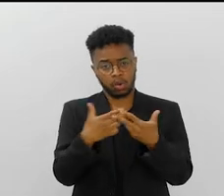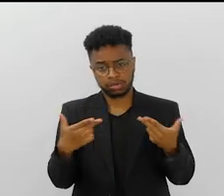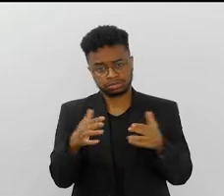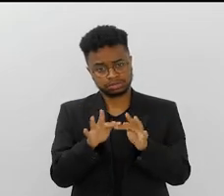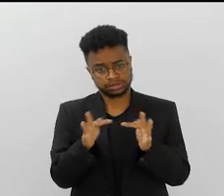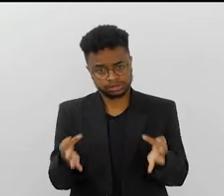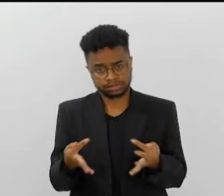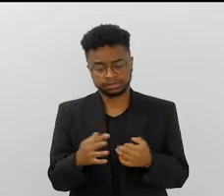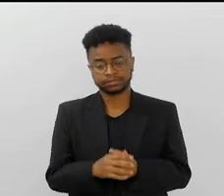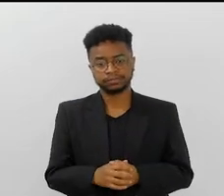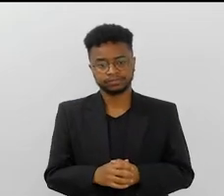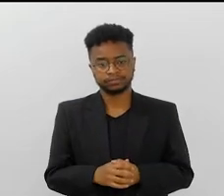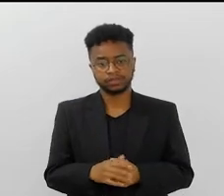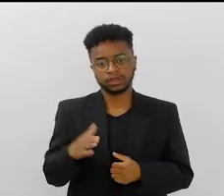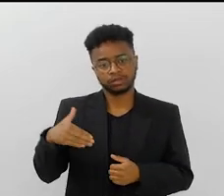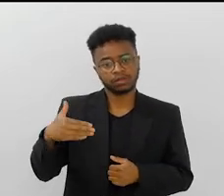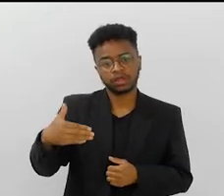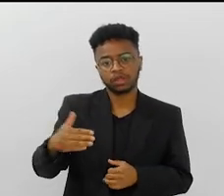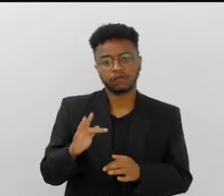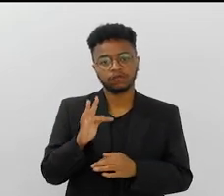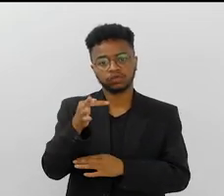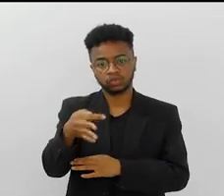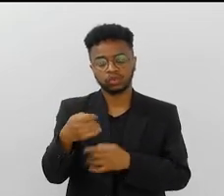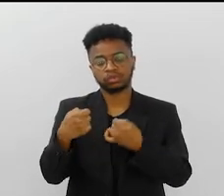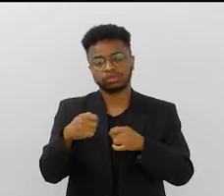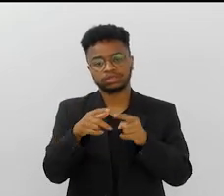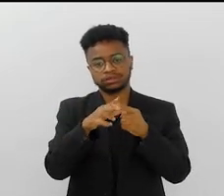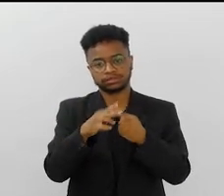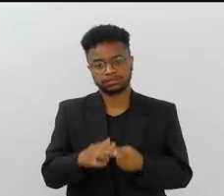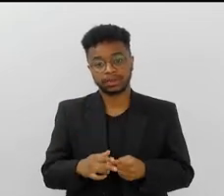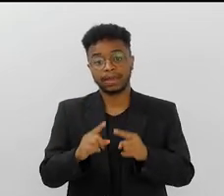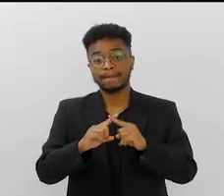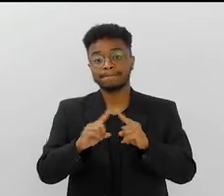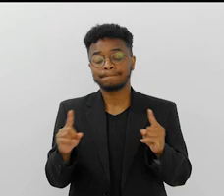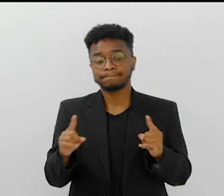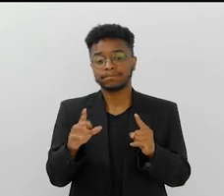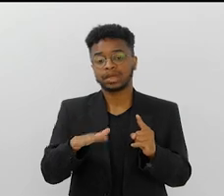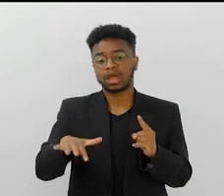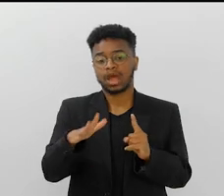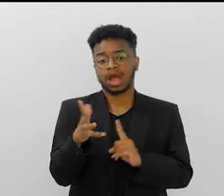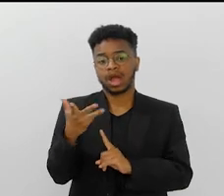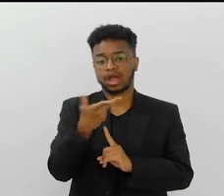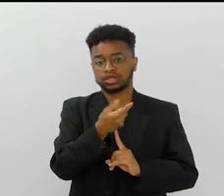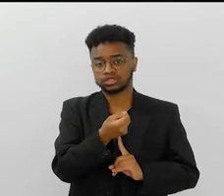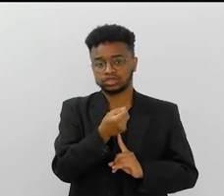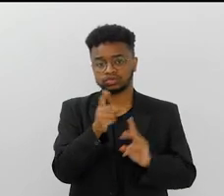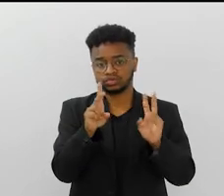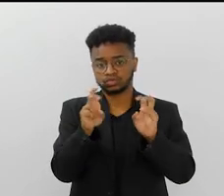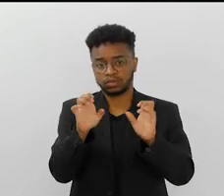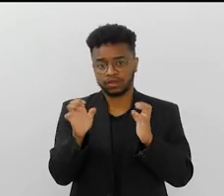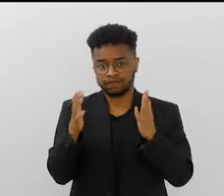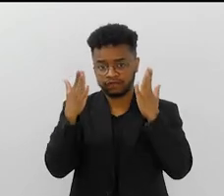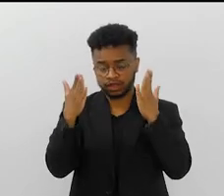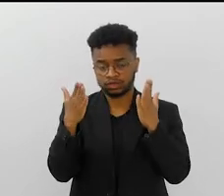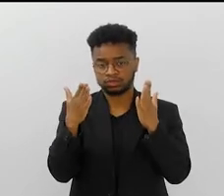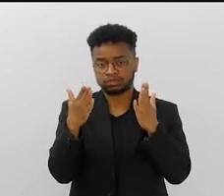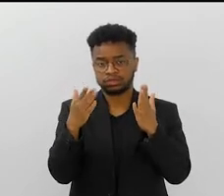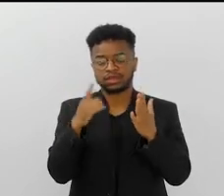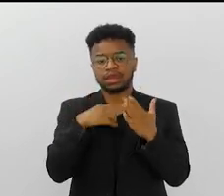ajustes que você tem que fazer nos próximos eventos. A parte artística da festa,